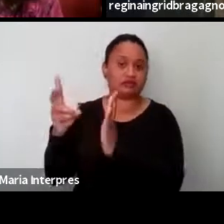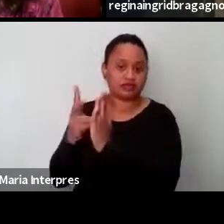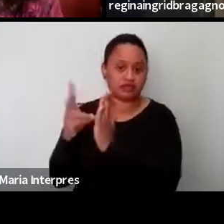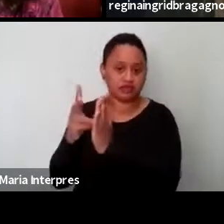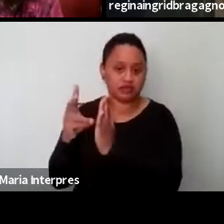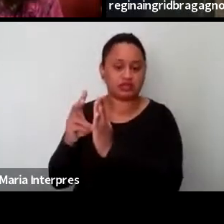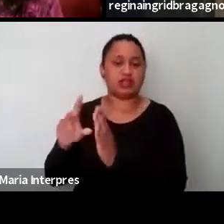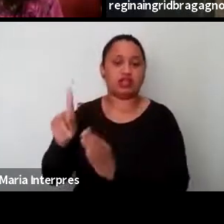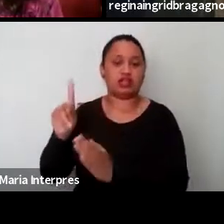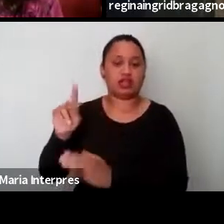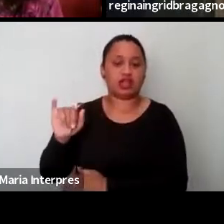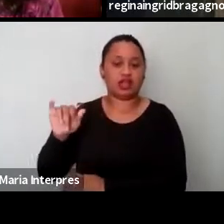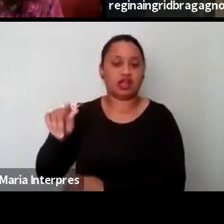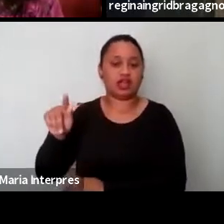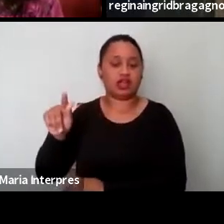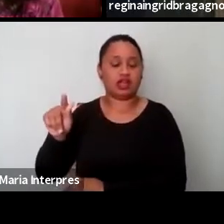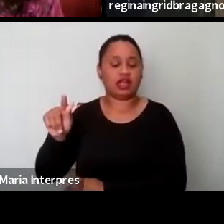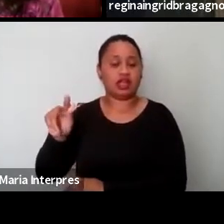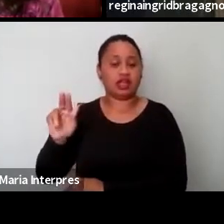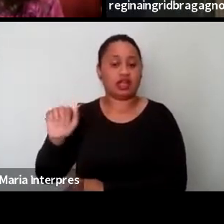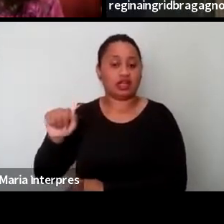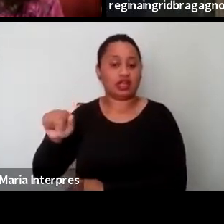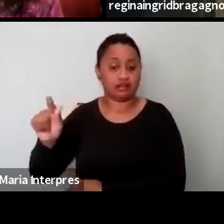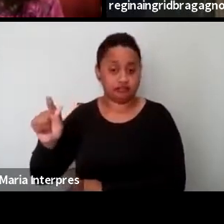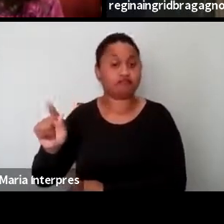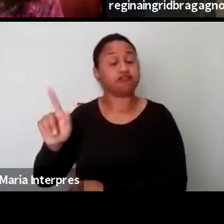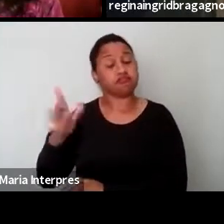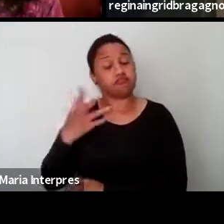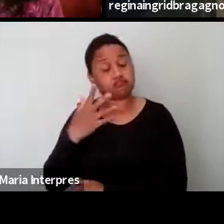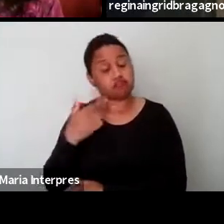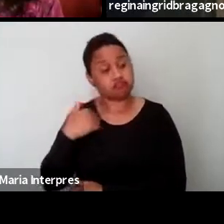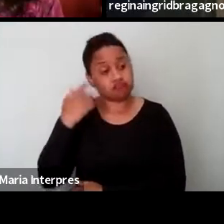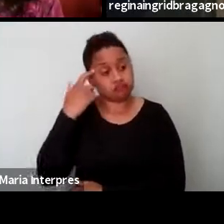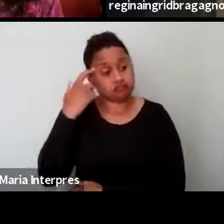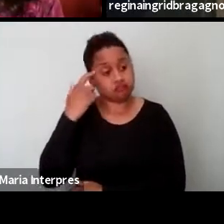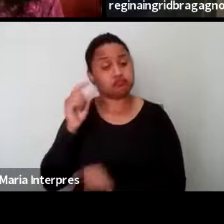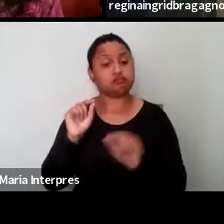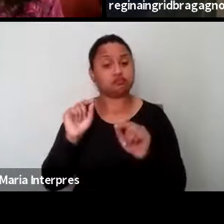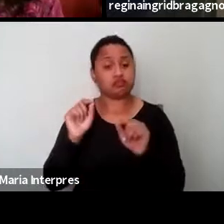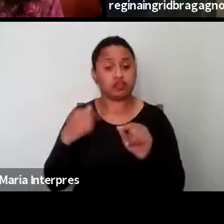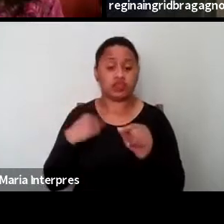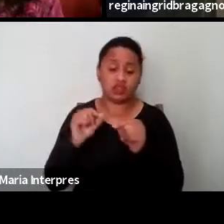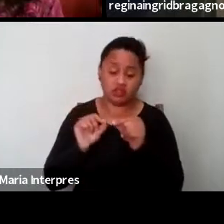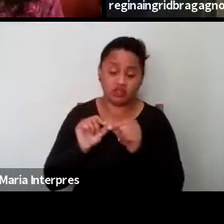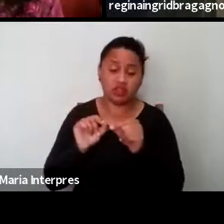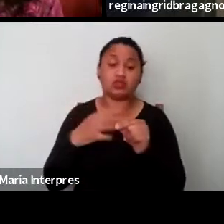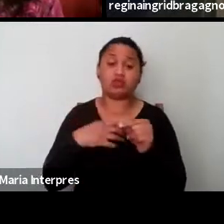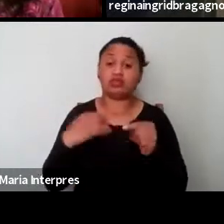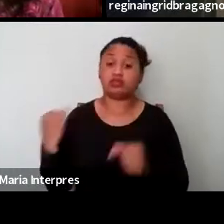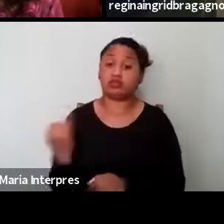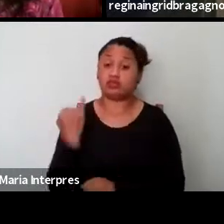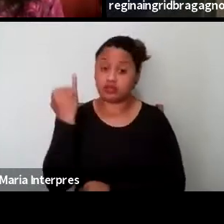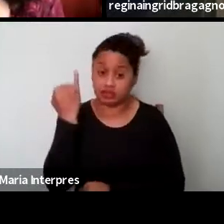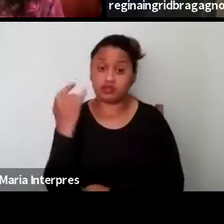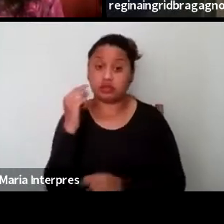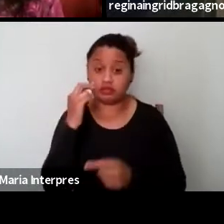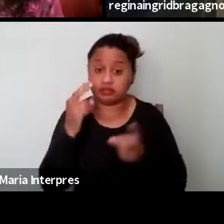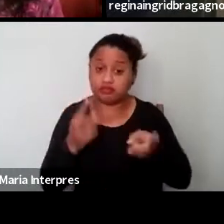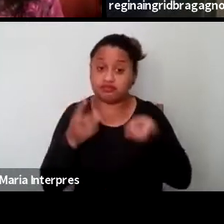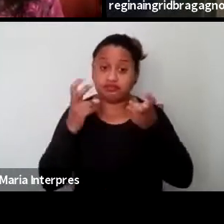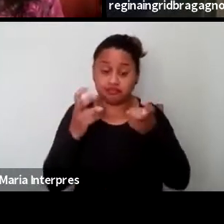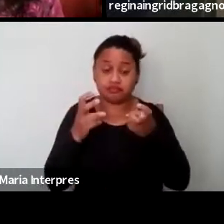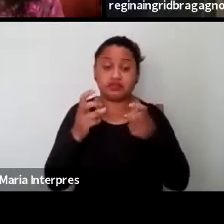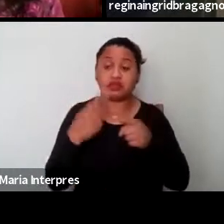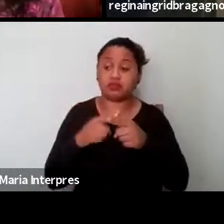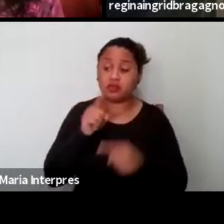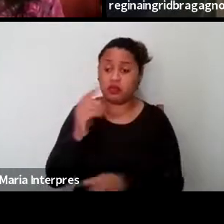adolescentes caigangue, eu acho que colocou isso de uma forma bastante importante, né? Porque quando aquele